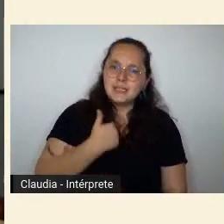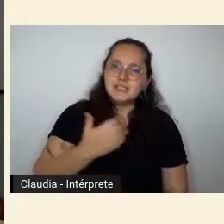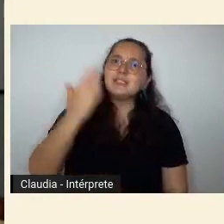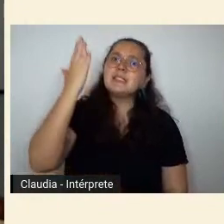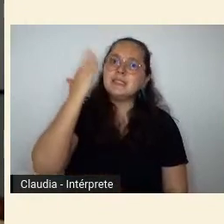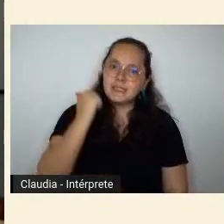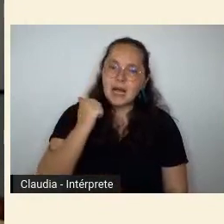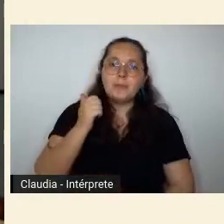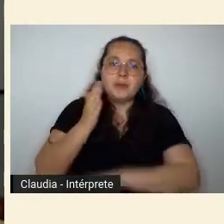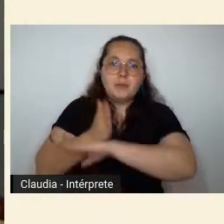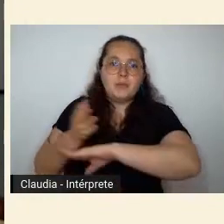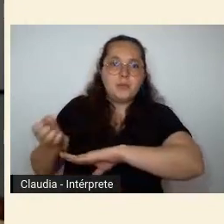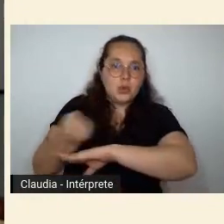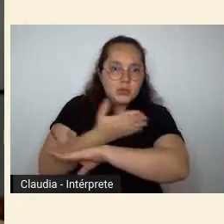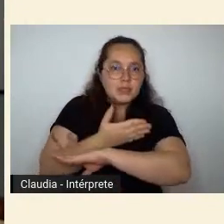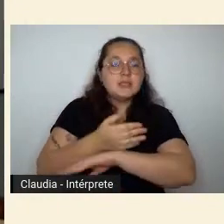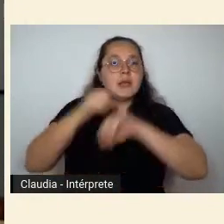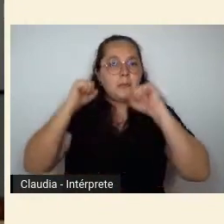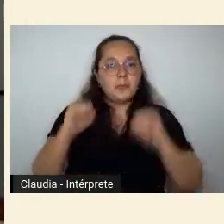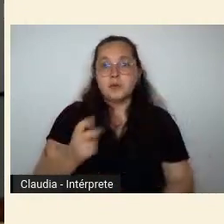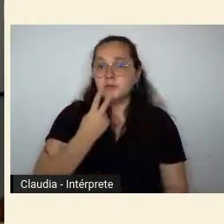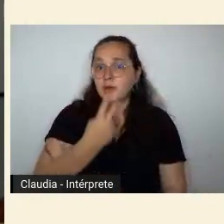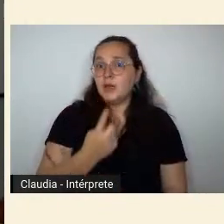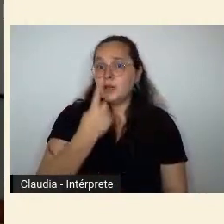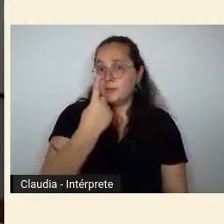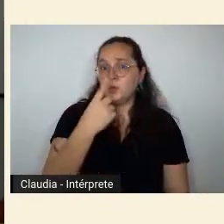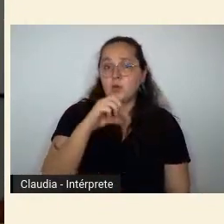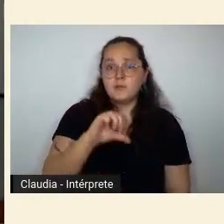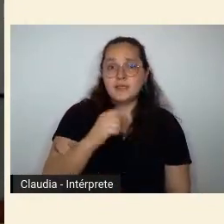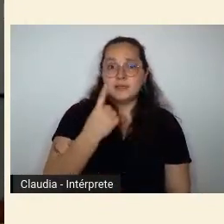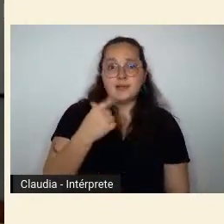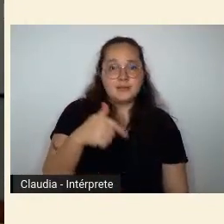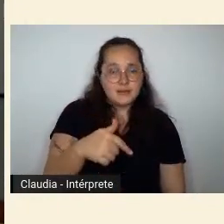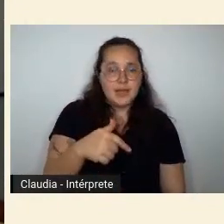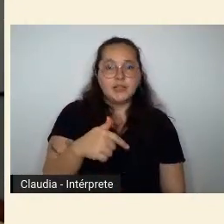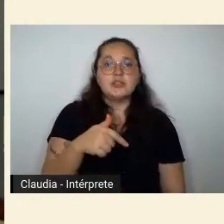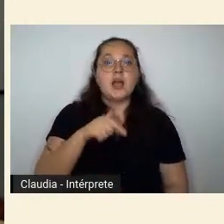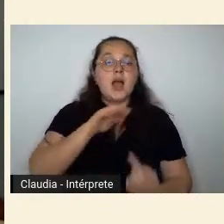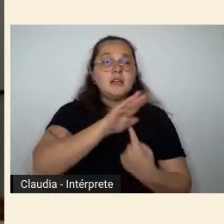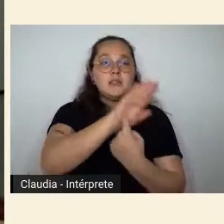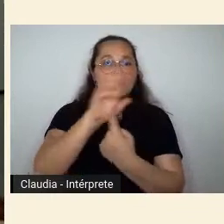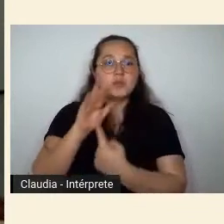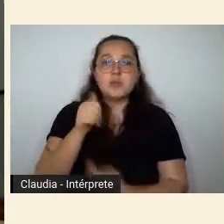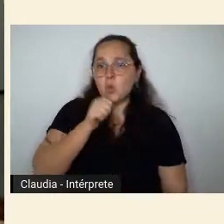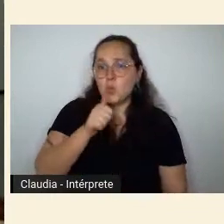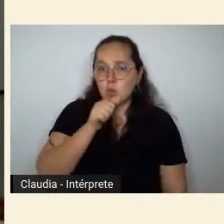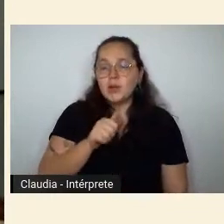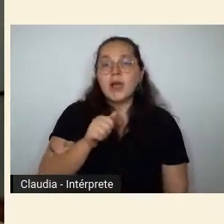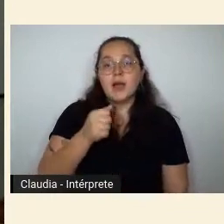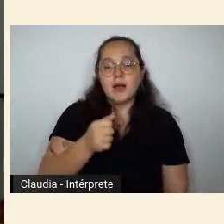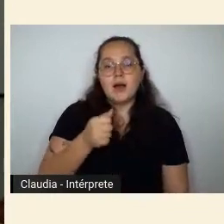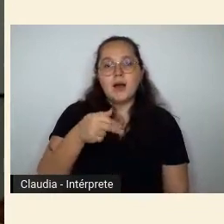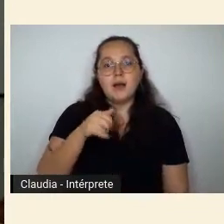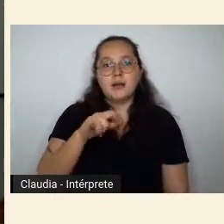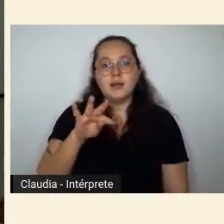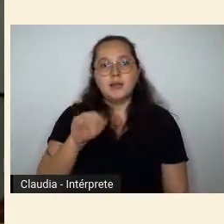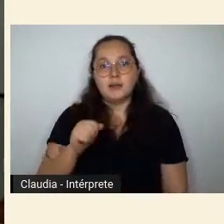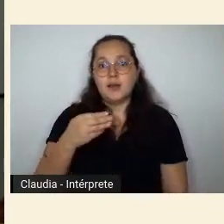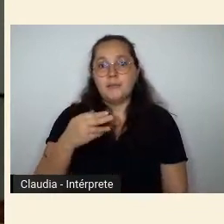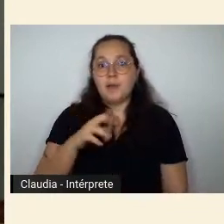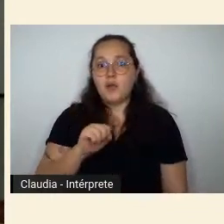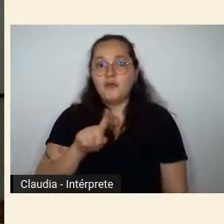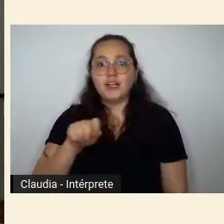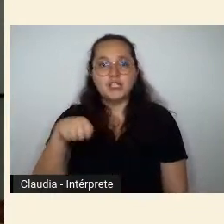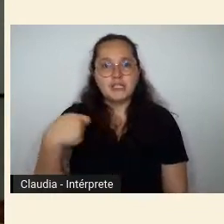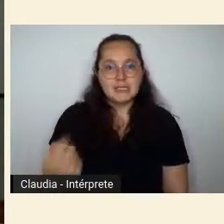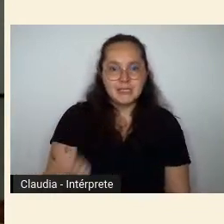reivindicadas em 1917 por exemplo não foi a exposição de Lita Malfatti para algumas centenas de paulistanos burgueses que se